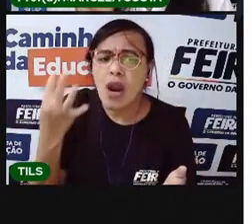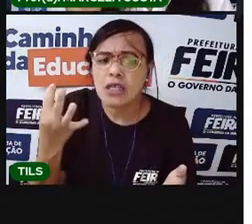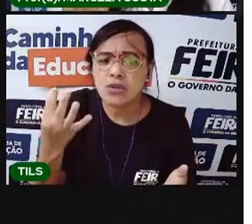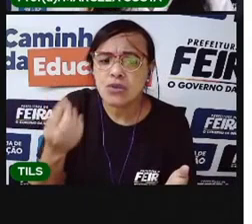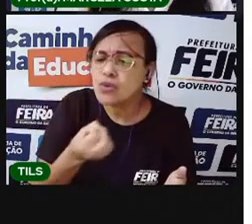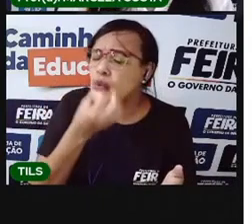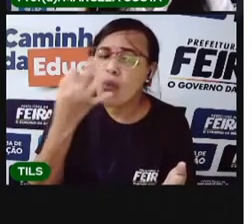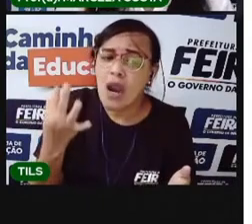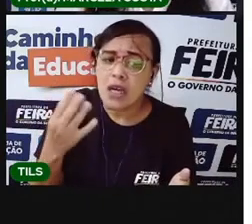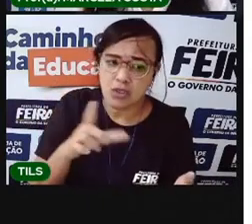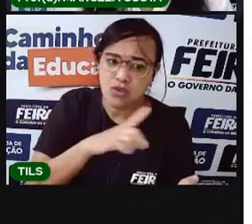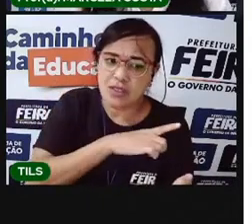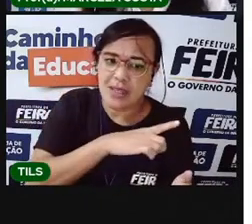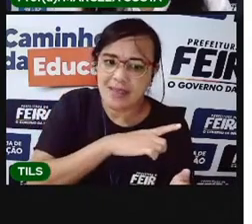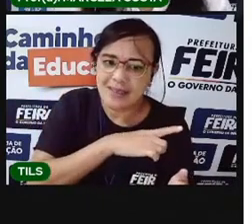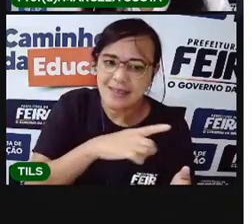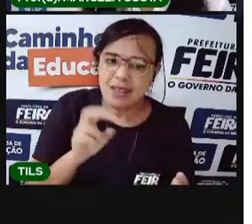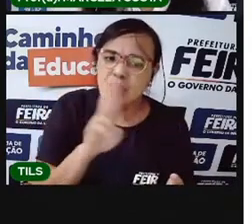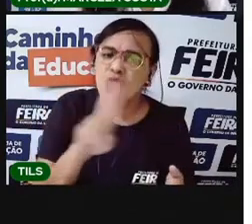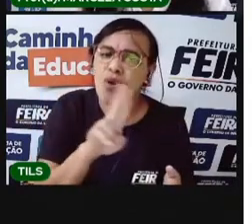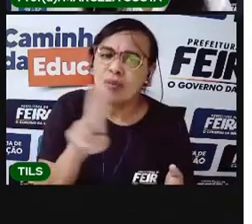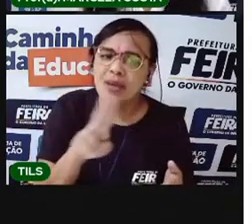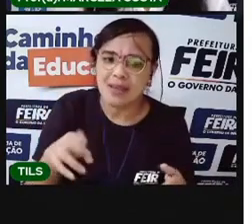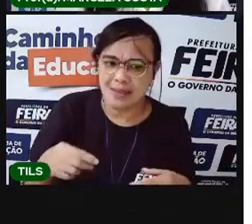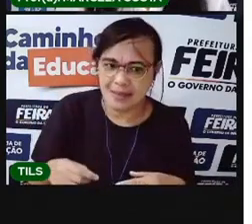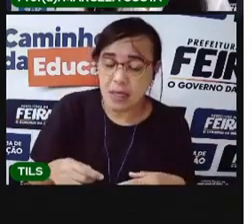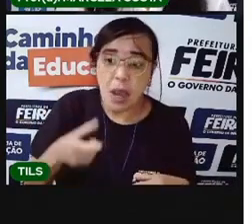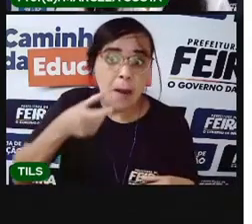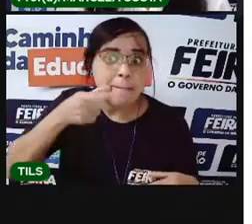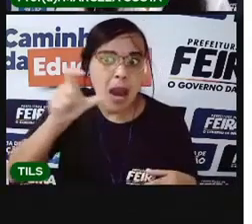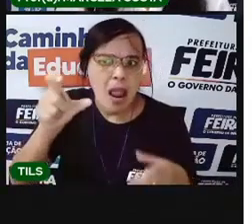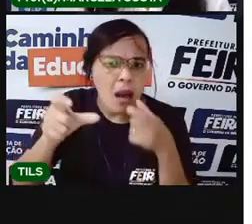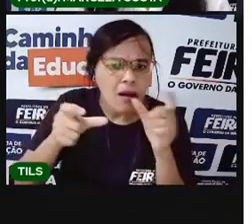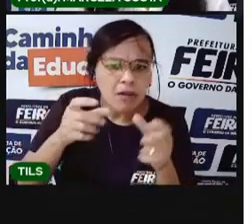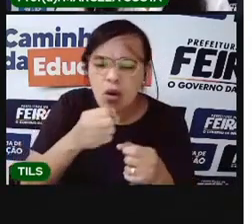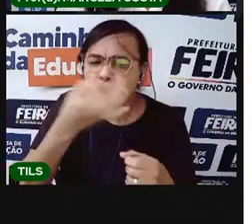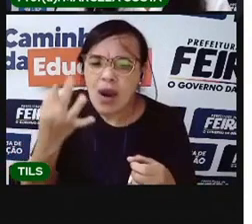Conte aí e coloque no lado do seu nome, tá bom?